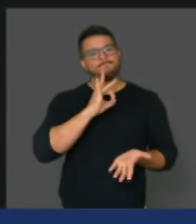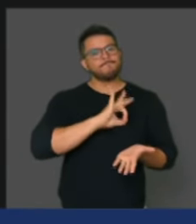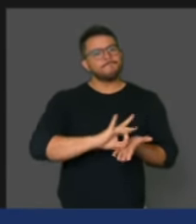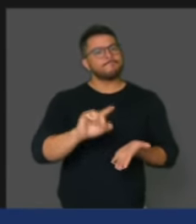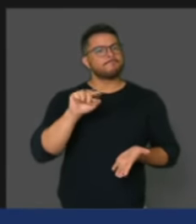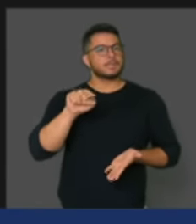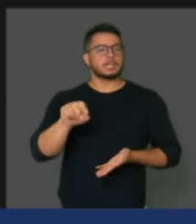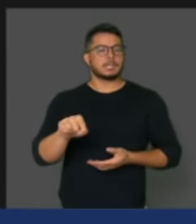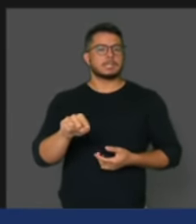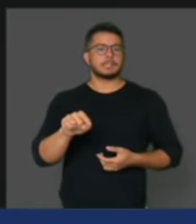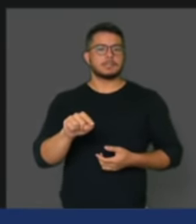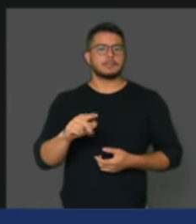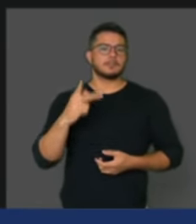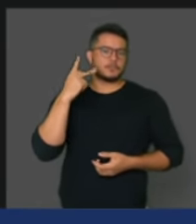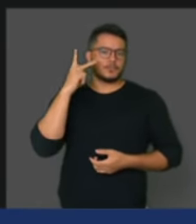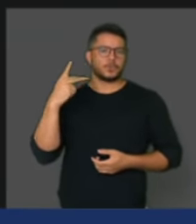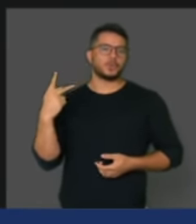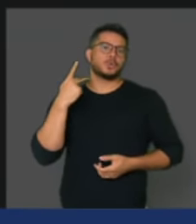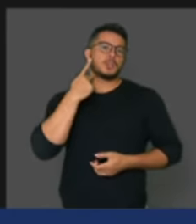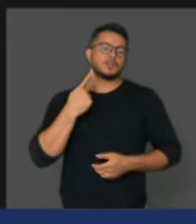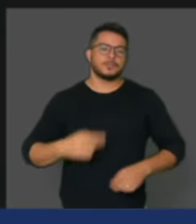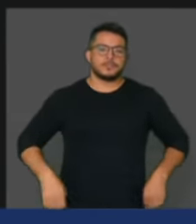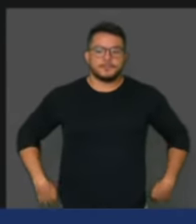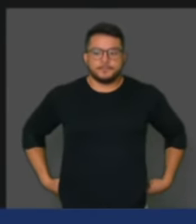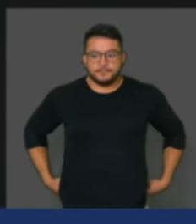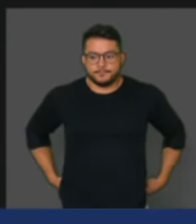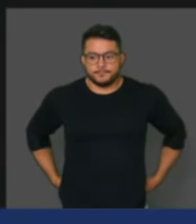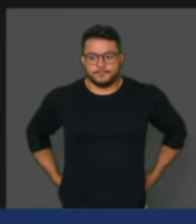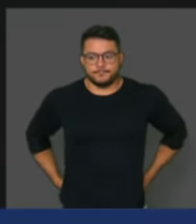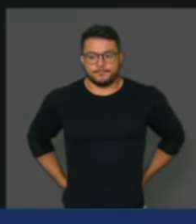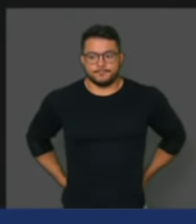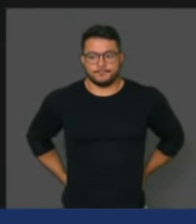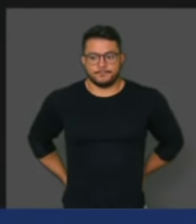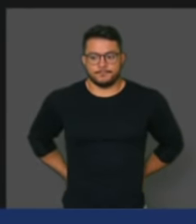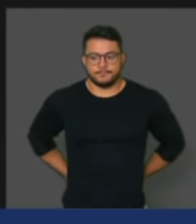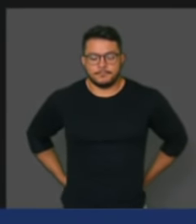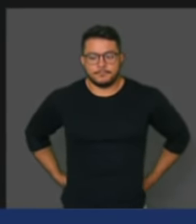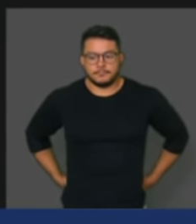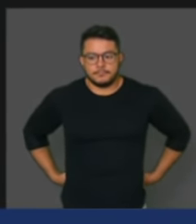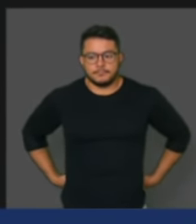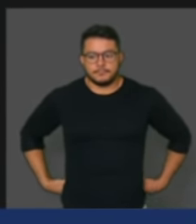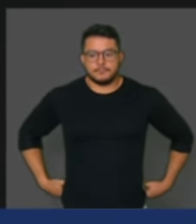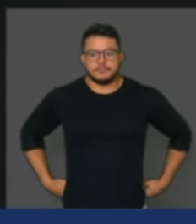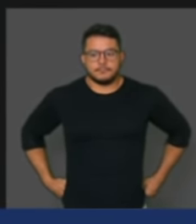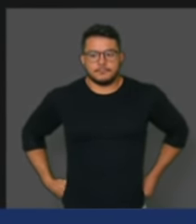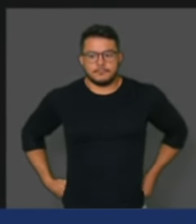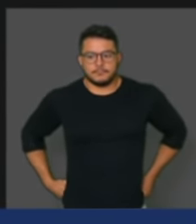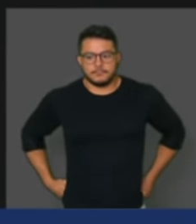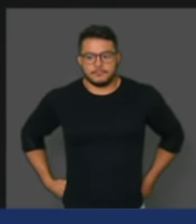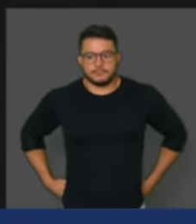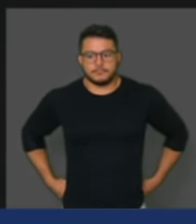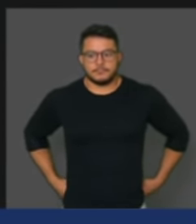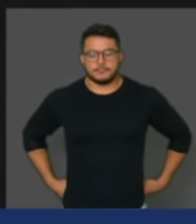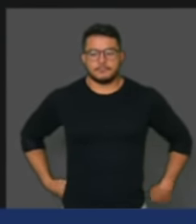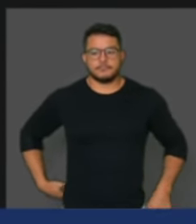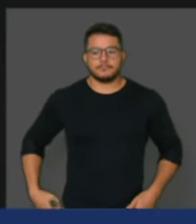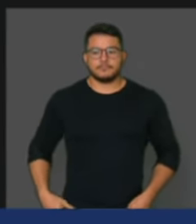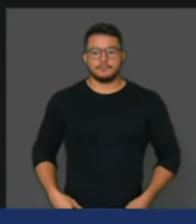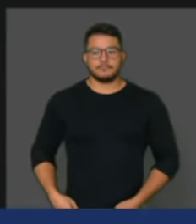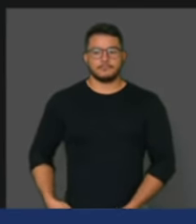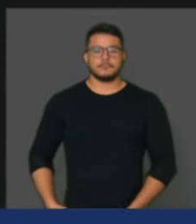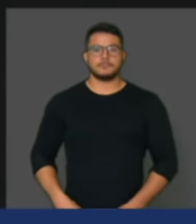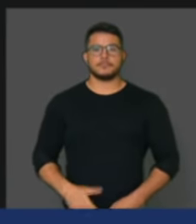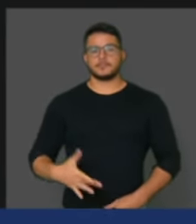país. Os pobres, fez o inventário, agora a deputada Perpétua